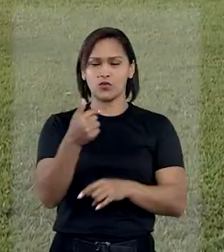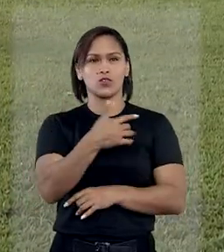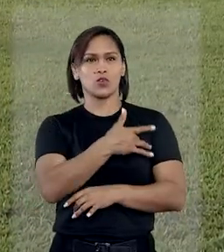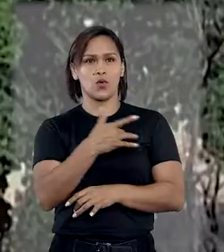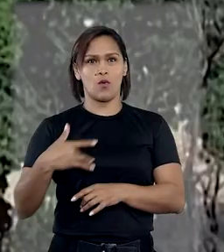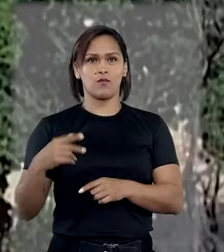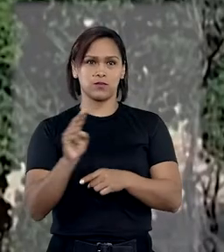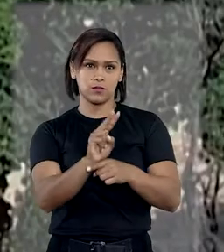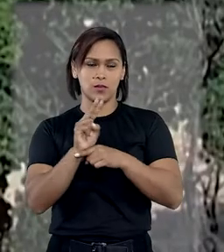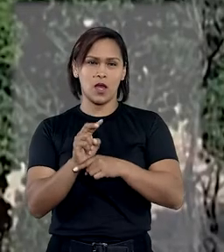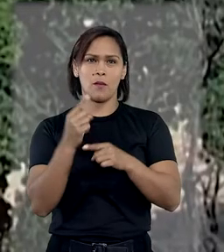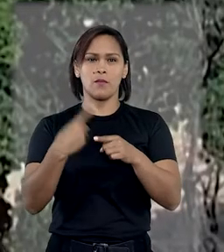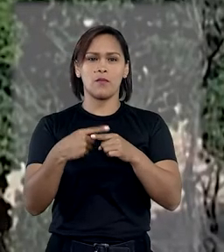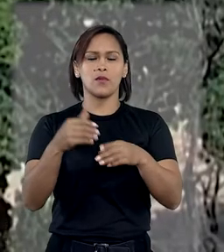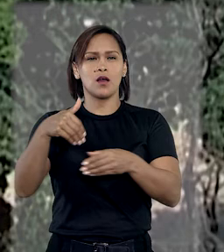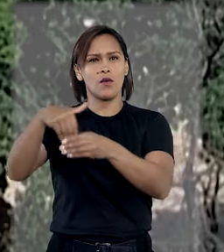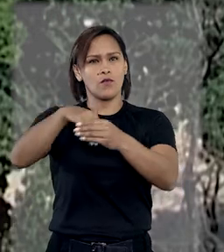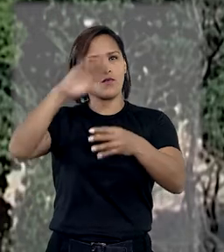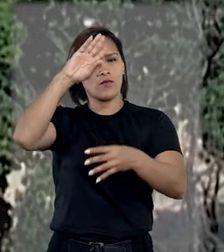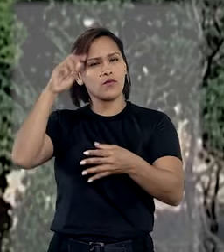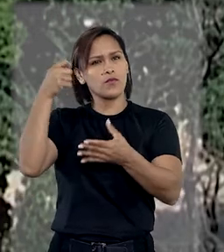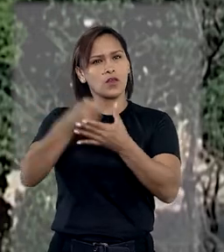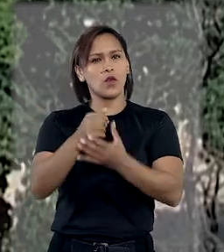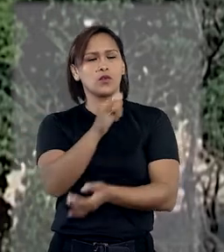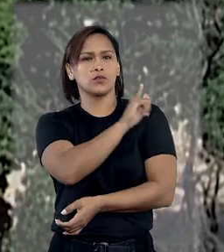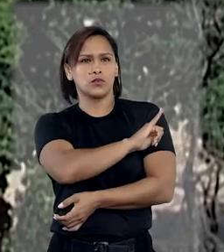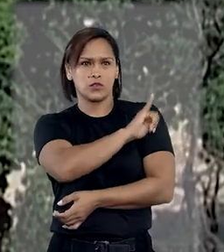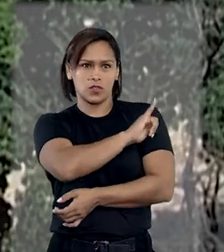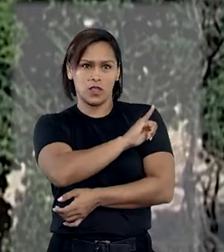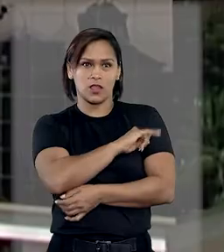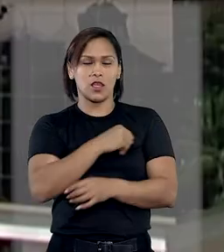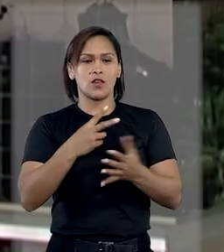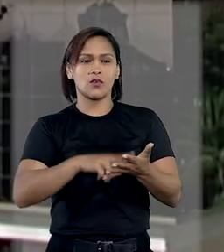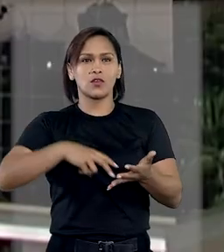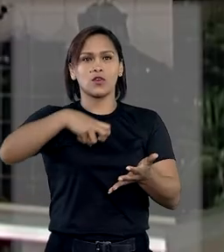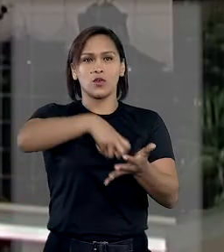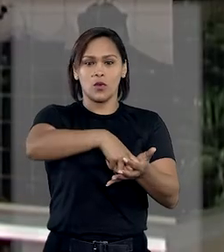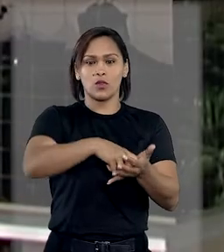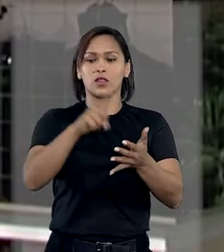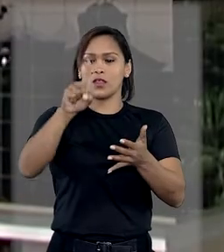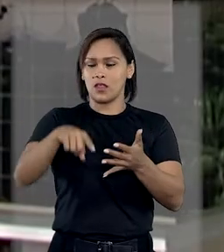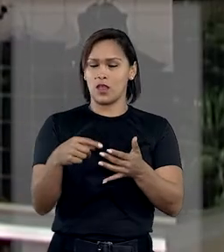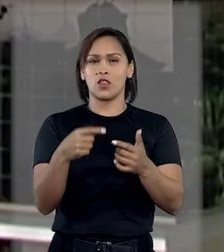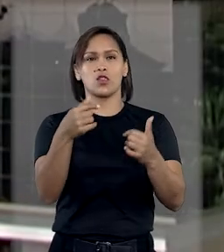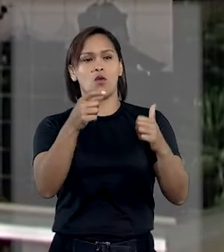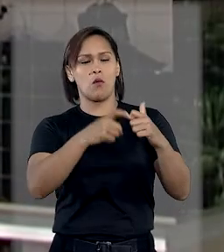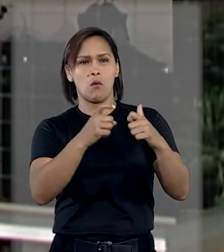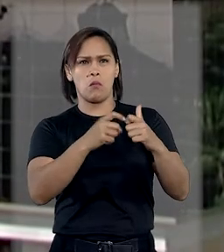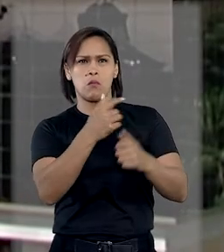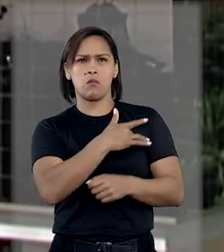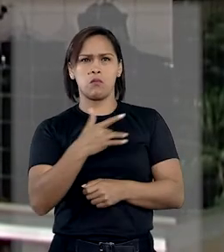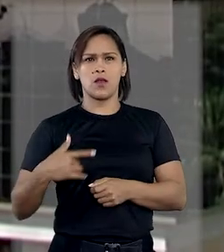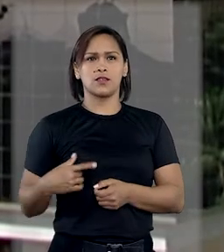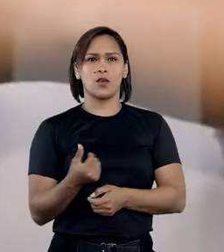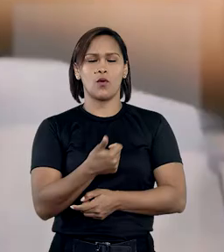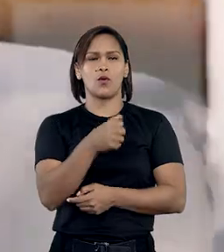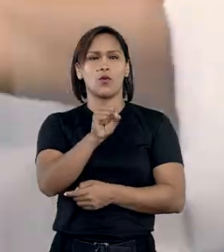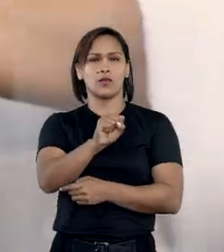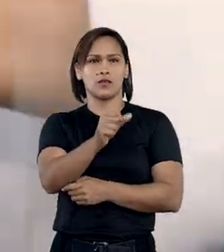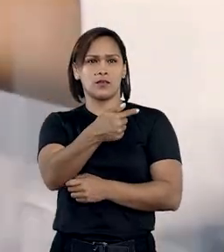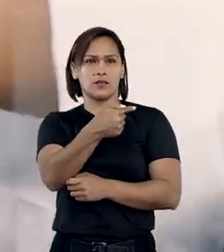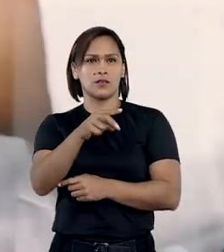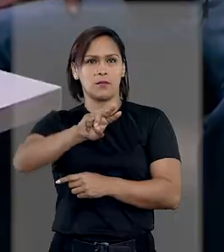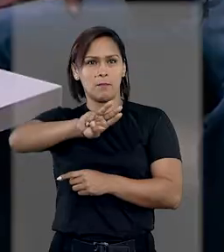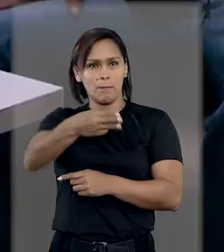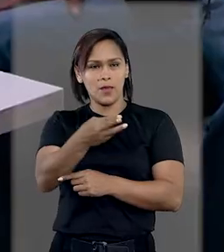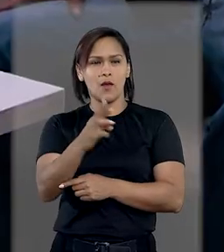um plano de saúde e manteve a córdão do Tribunal de Justiça do Rio de Janeiro que condenou o plano a reembolsar em R 87